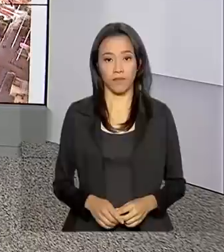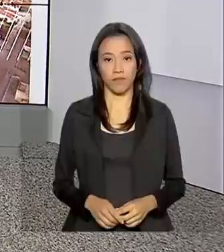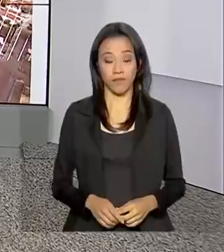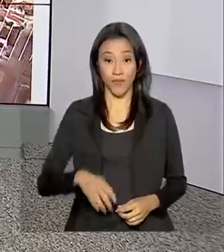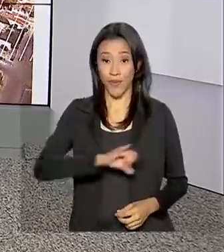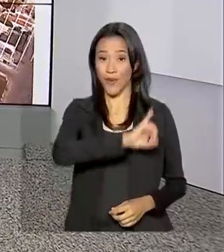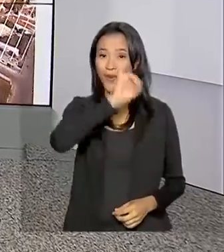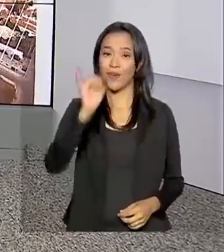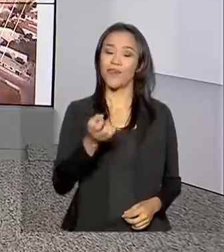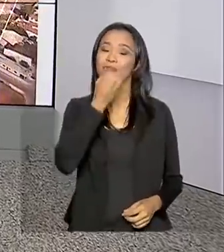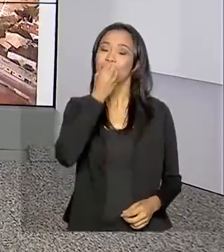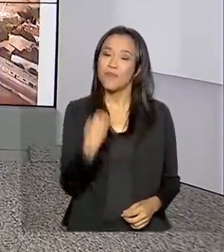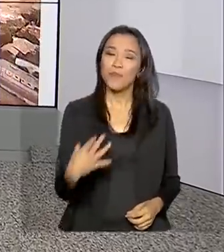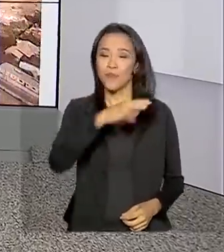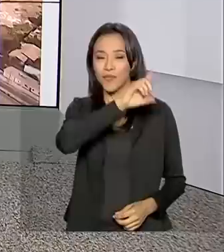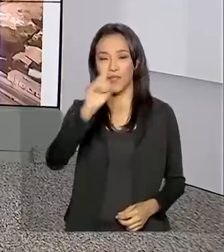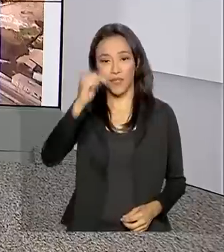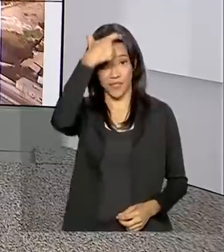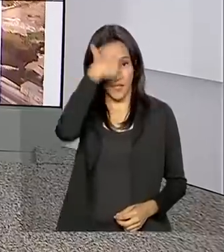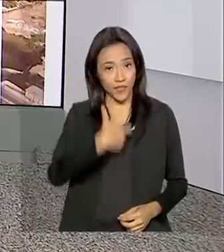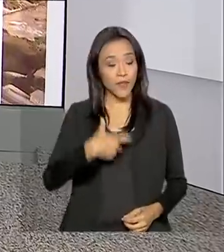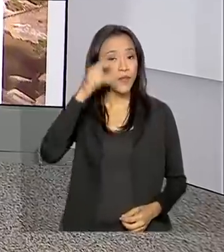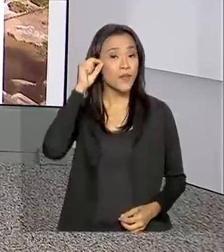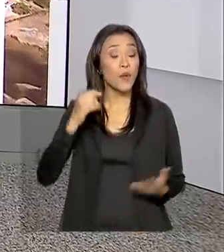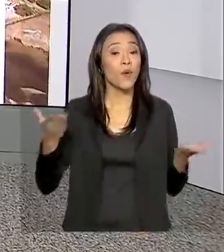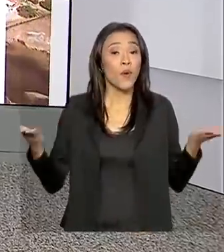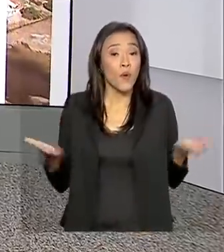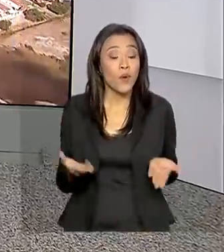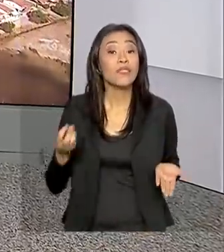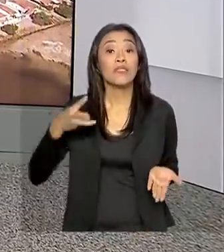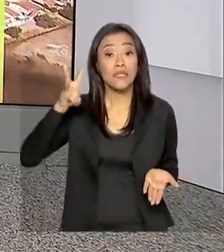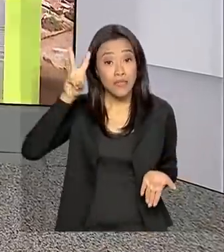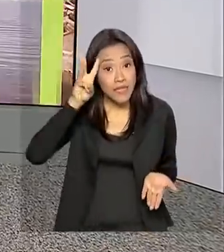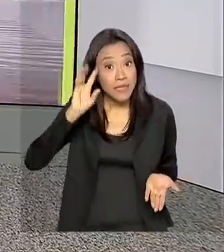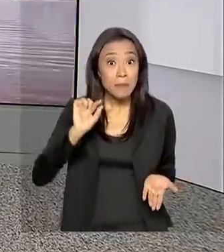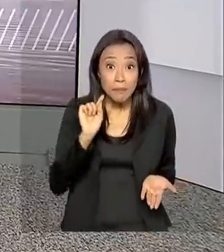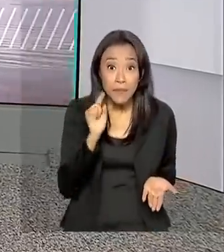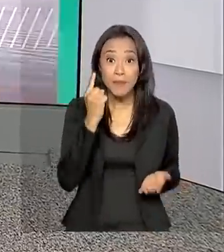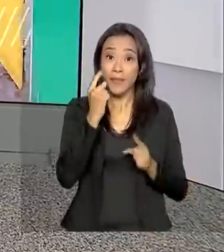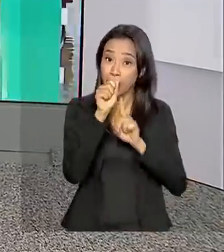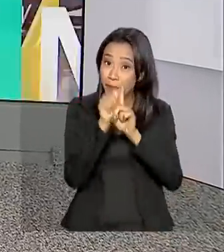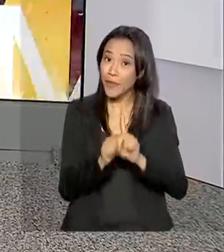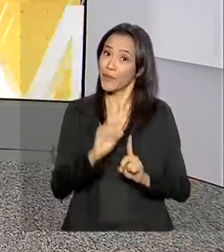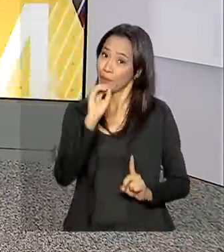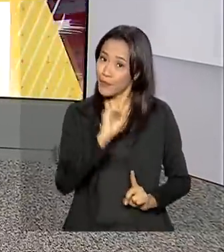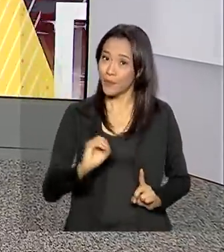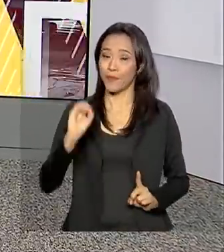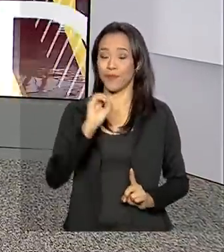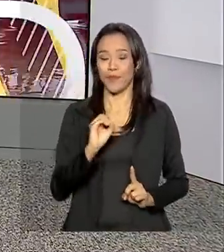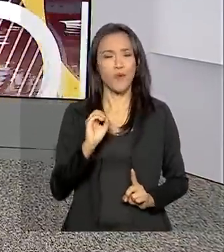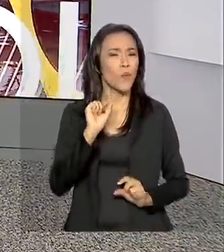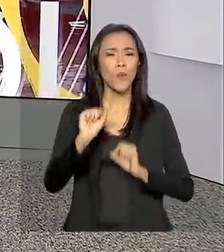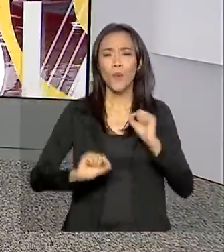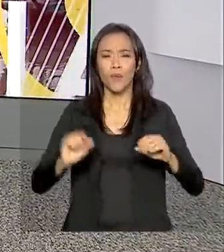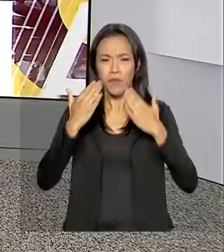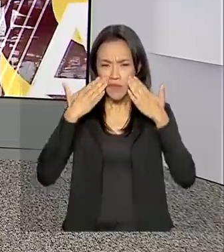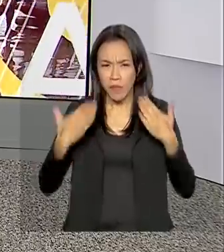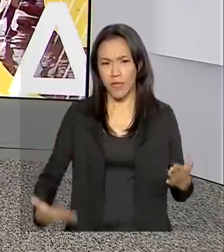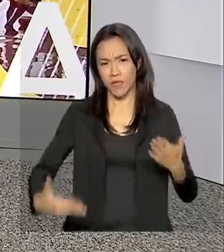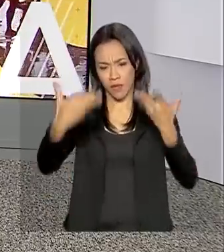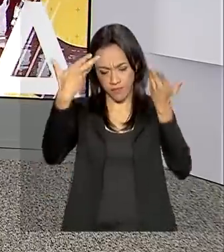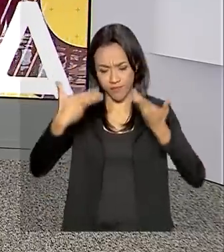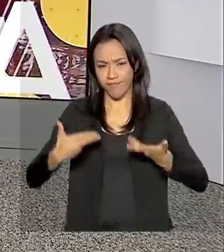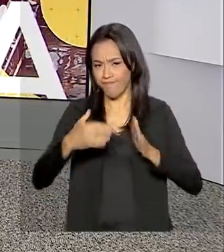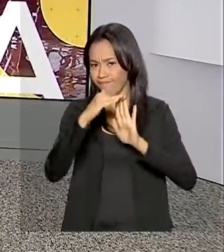Olá, bom dia pra você. Eu sou Mara Kenup e hoje é terça-feira, 1º de outubro. Veja agora os destaques desta